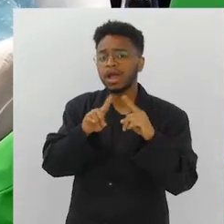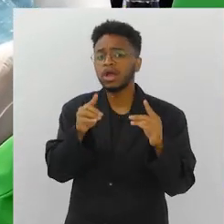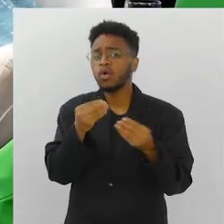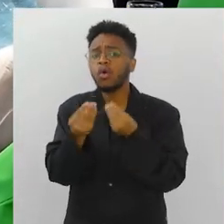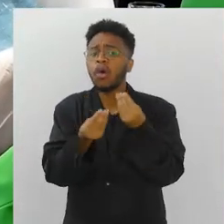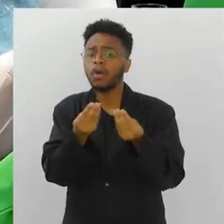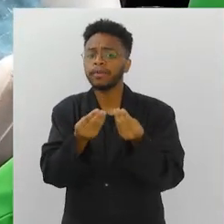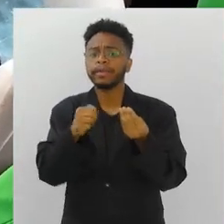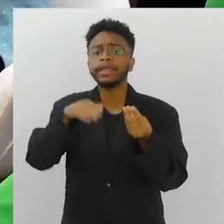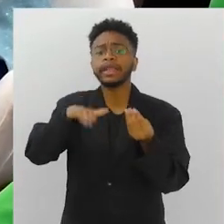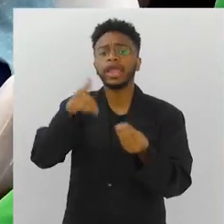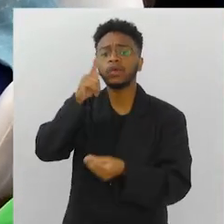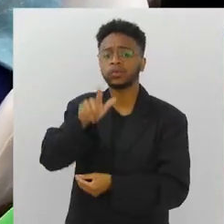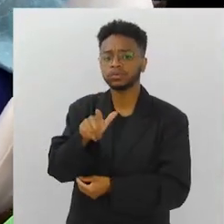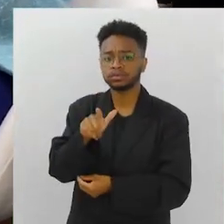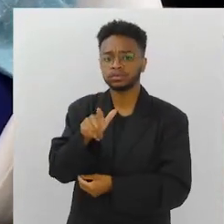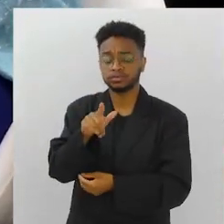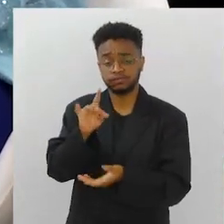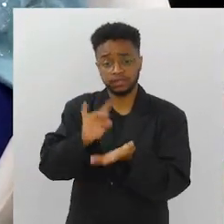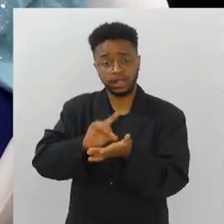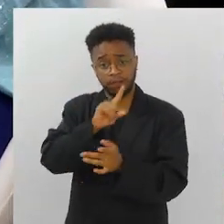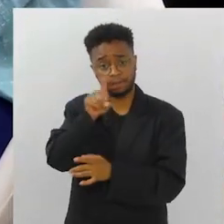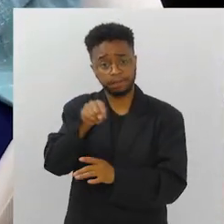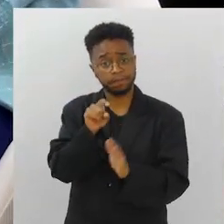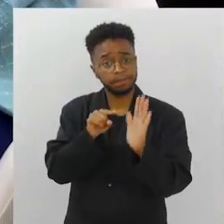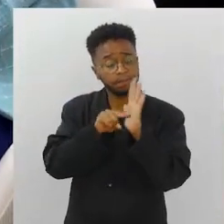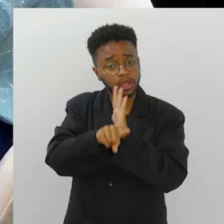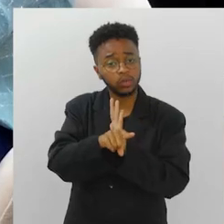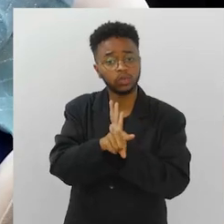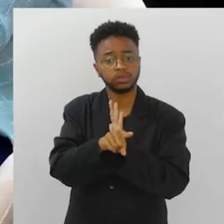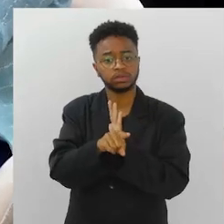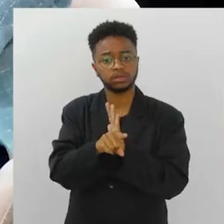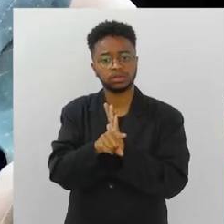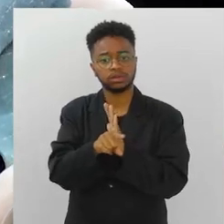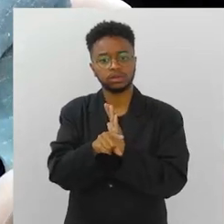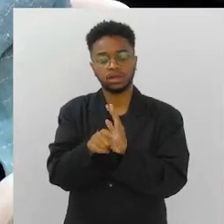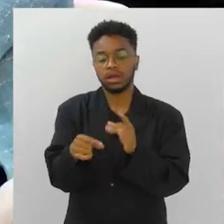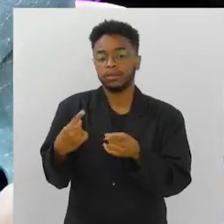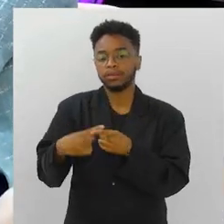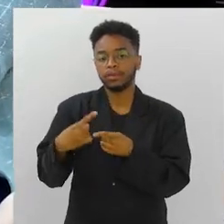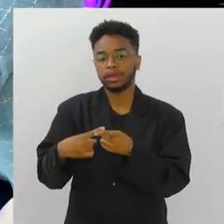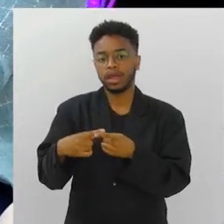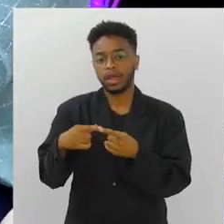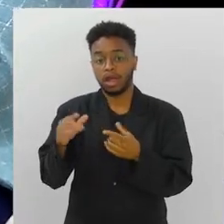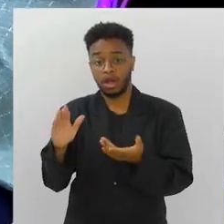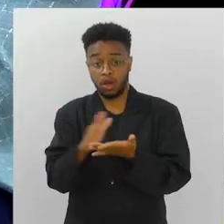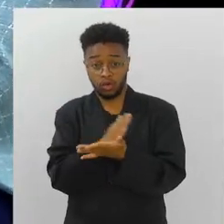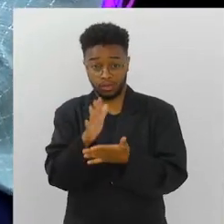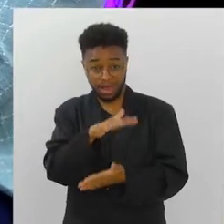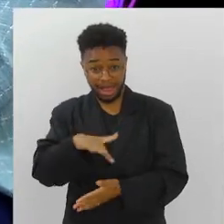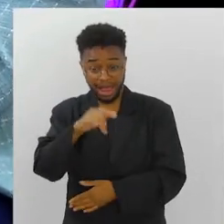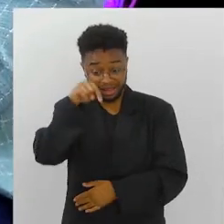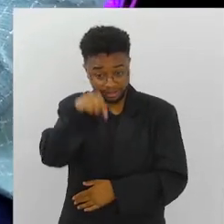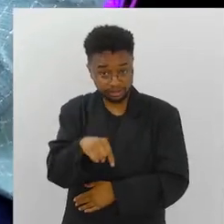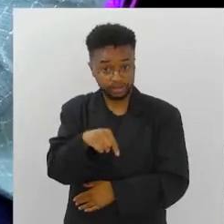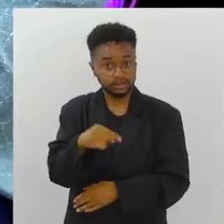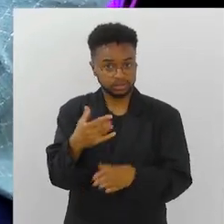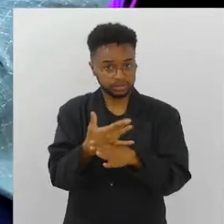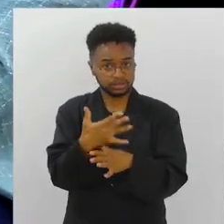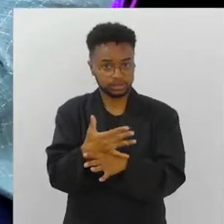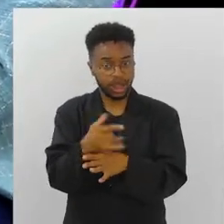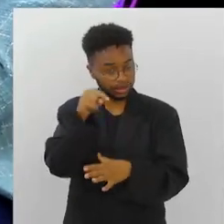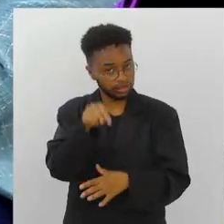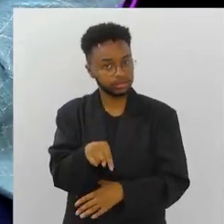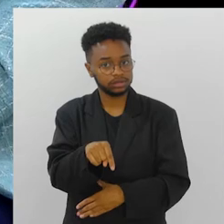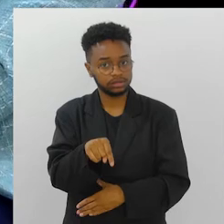a distância para quem? É uma pergunta que sempre fazer. Porque em determinadas áreas da nossa cidade,